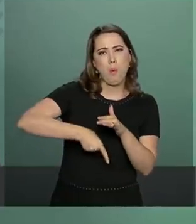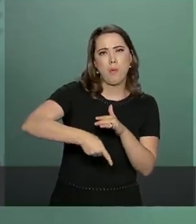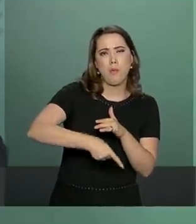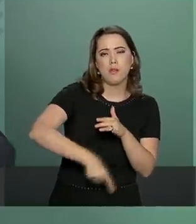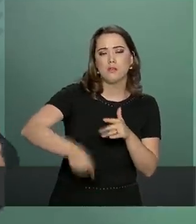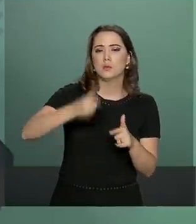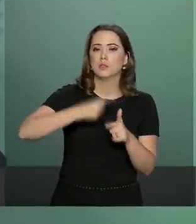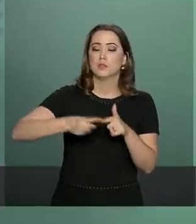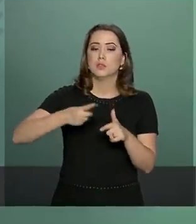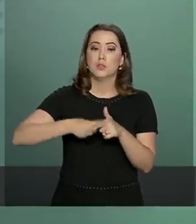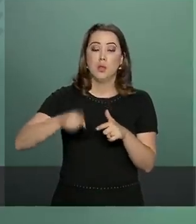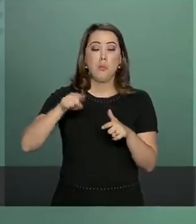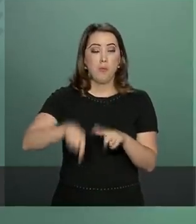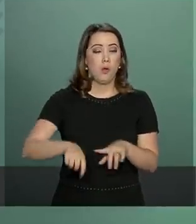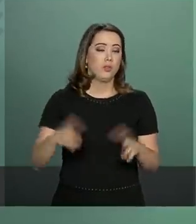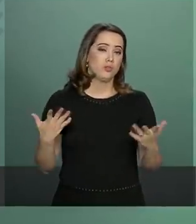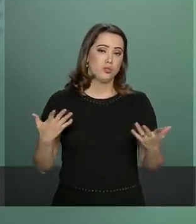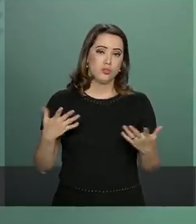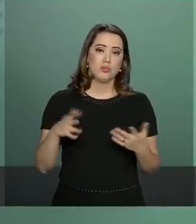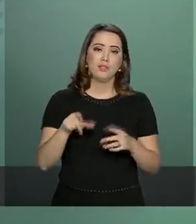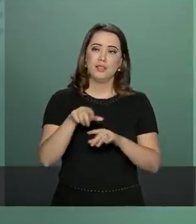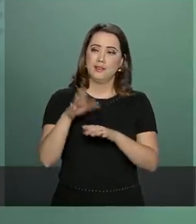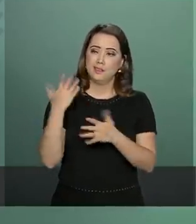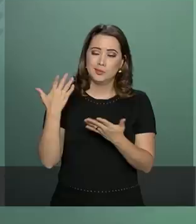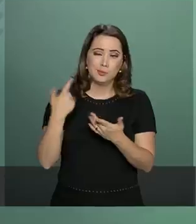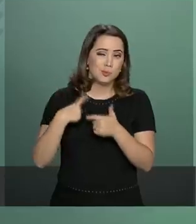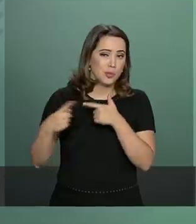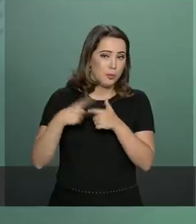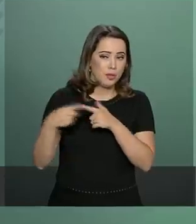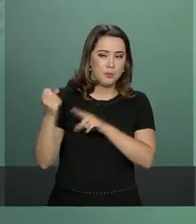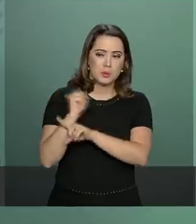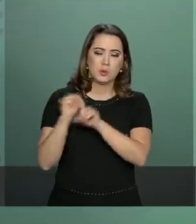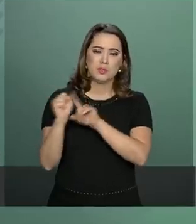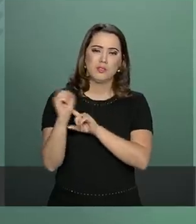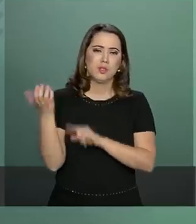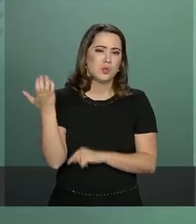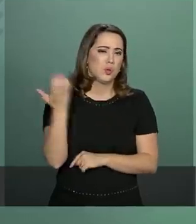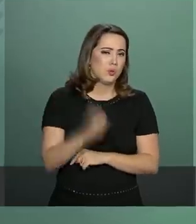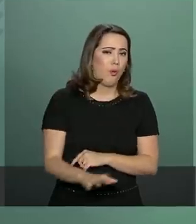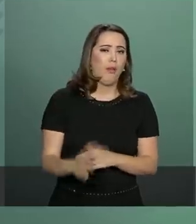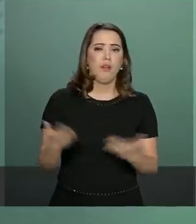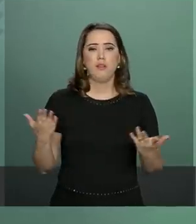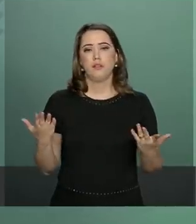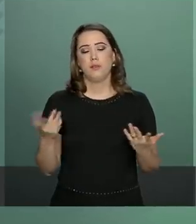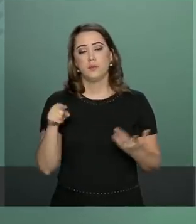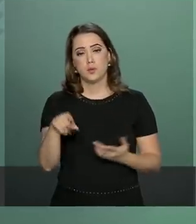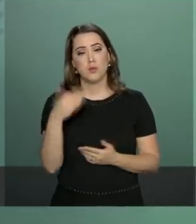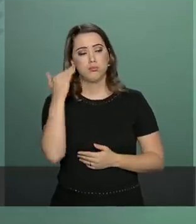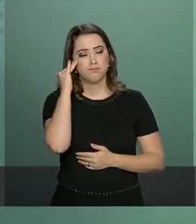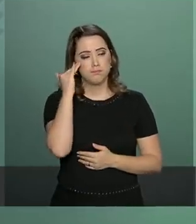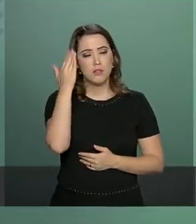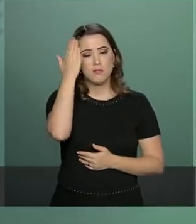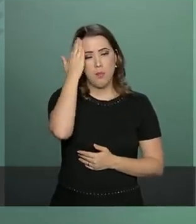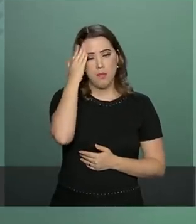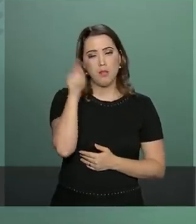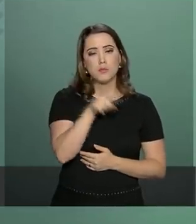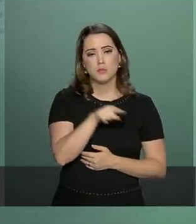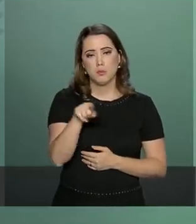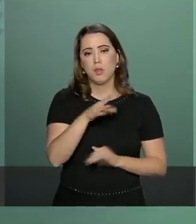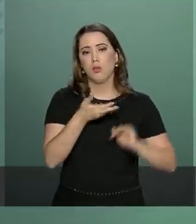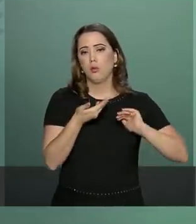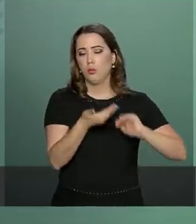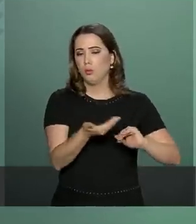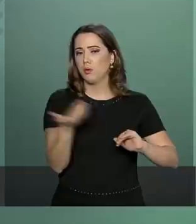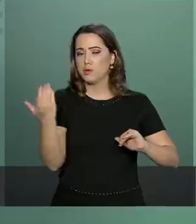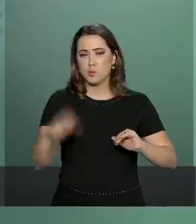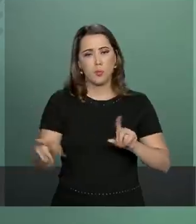nos levar a uma desconstrução da sociedade. Isso nós não desejamos e temos consciência que o nosso Congresso tampouco o deseja.